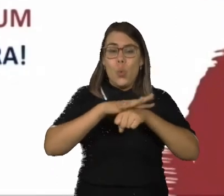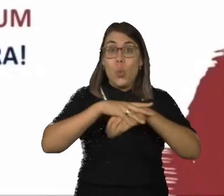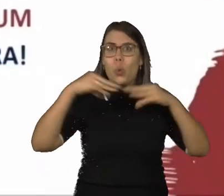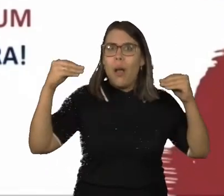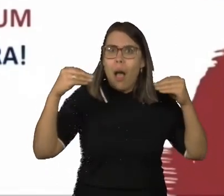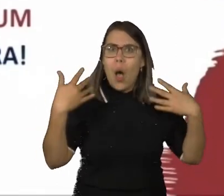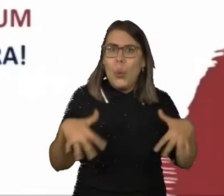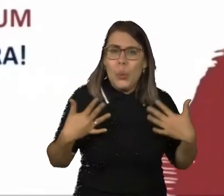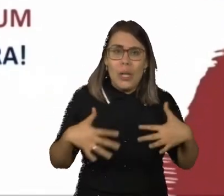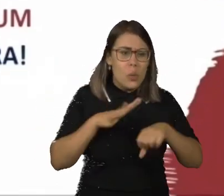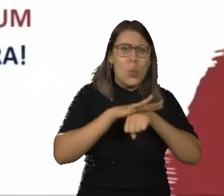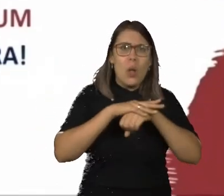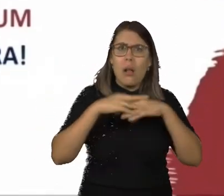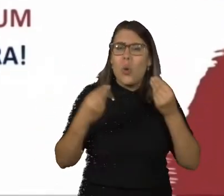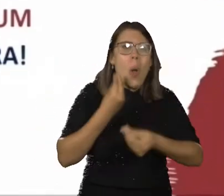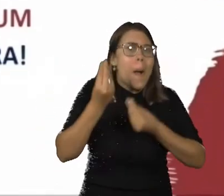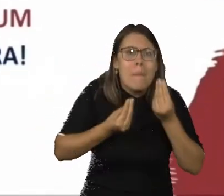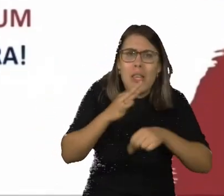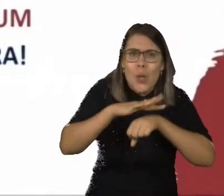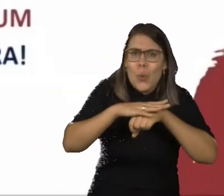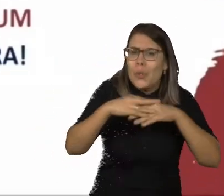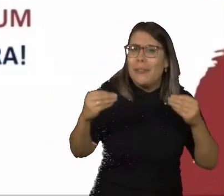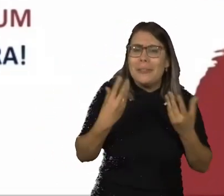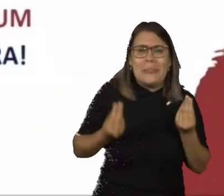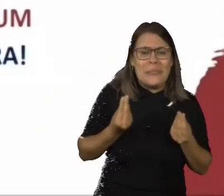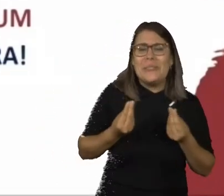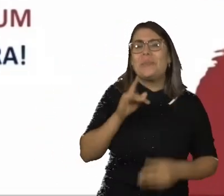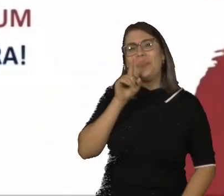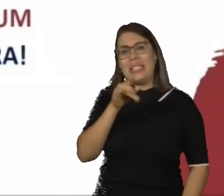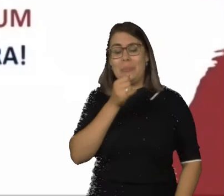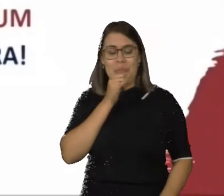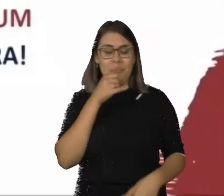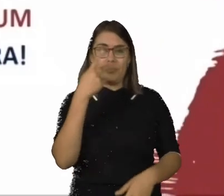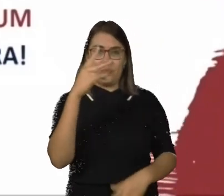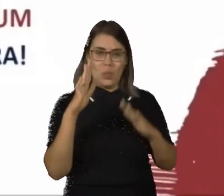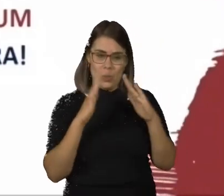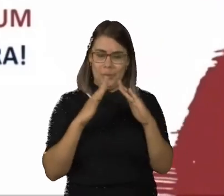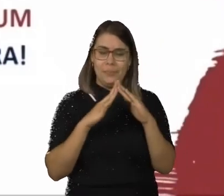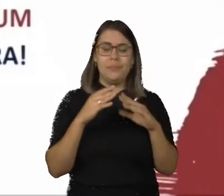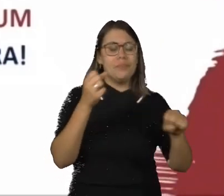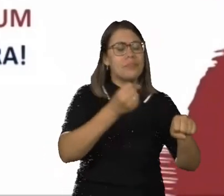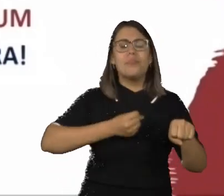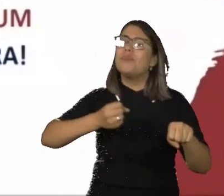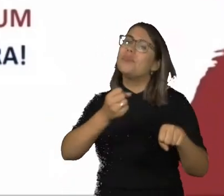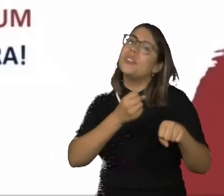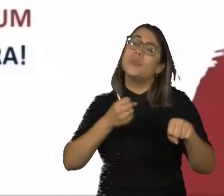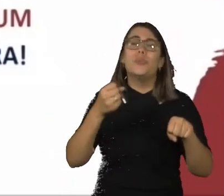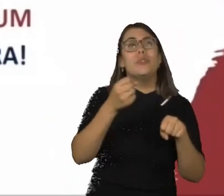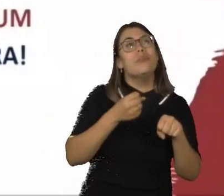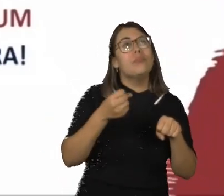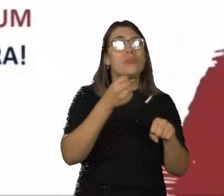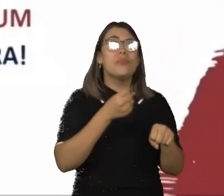O é essa autocura? Como assim? Vou dar um exemplo. Quando você está na sua casa, fazendo uma comida lá na cozinha,